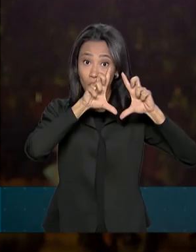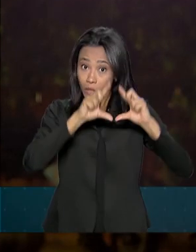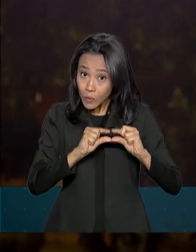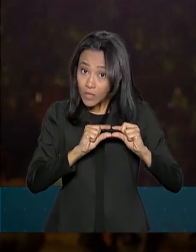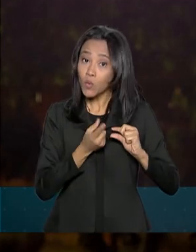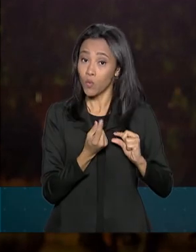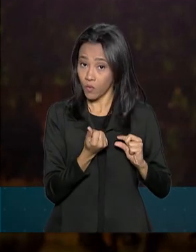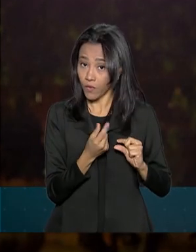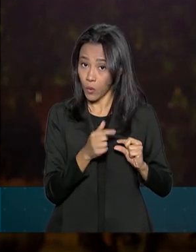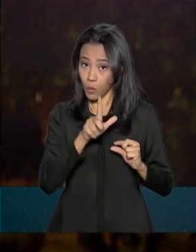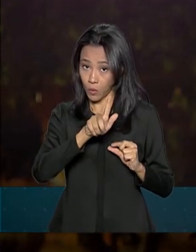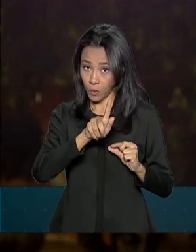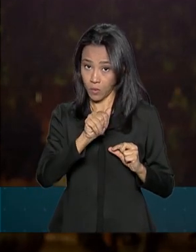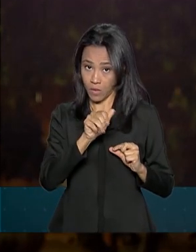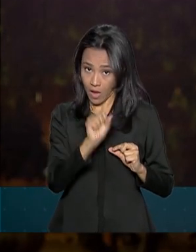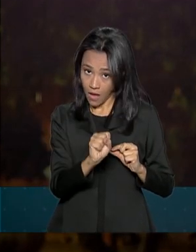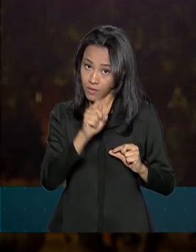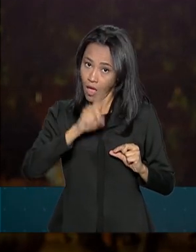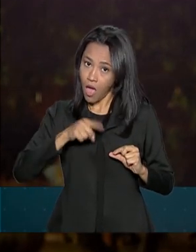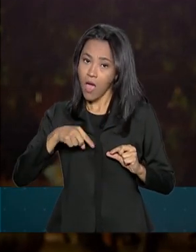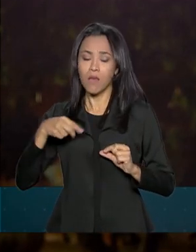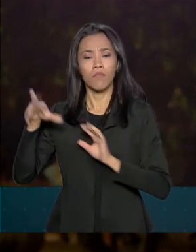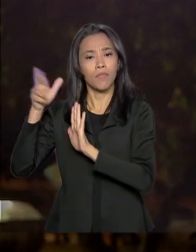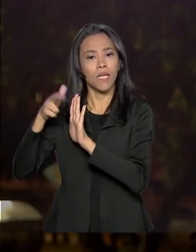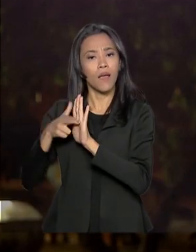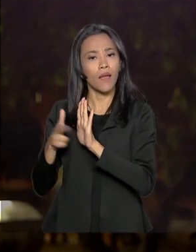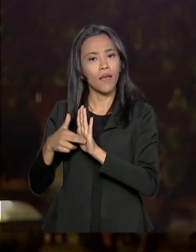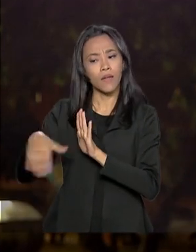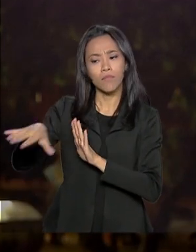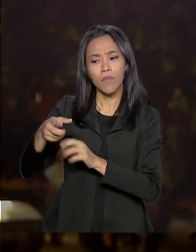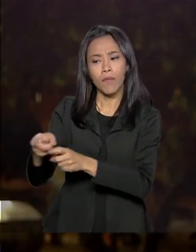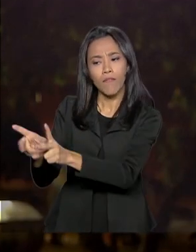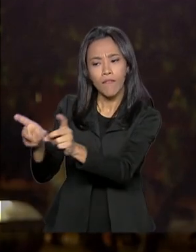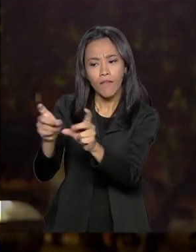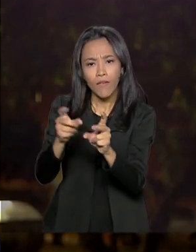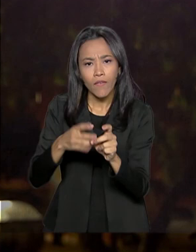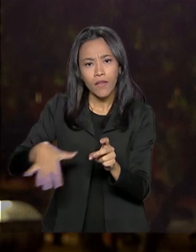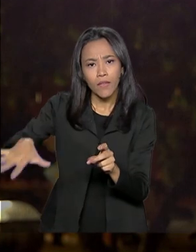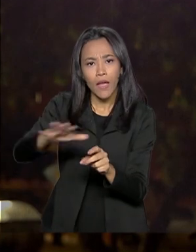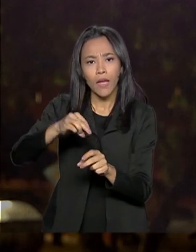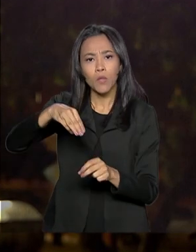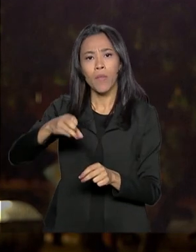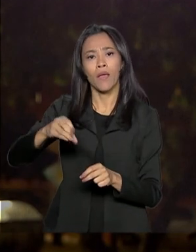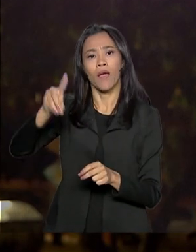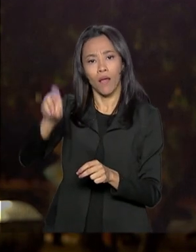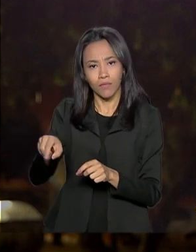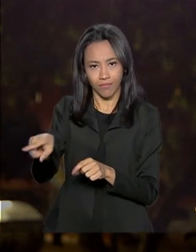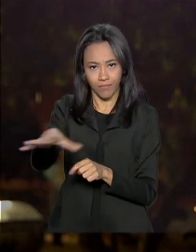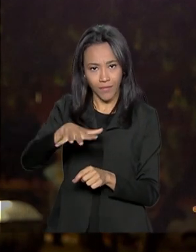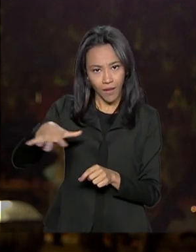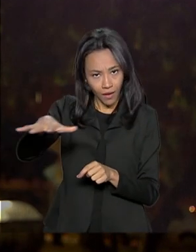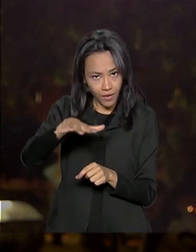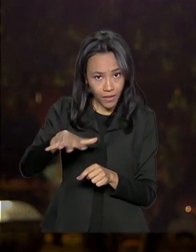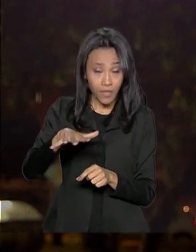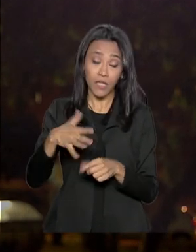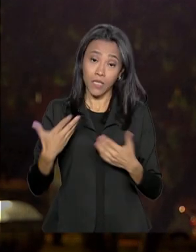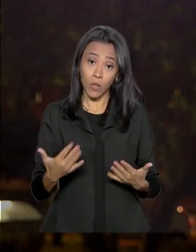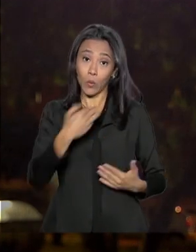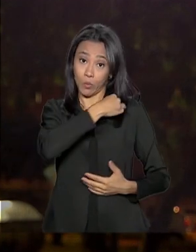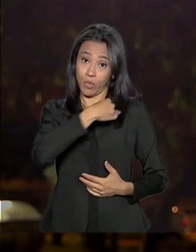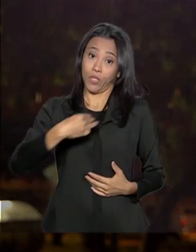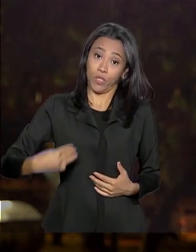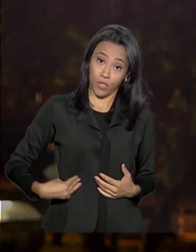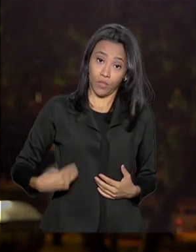preço, segundo o governo, será definida pela dinâmica do mercado e vai alcançar também o consumidor final. Para o ministro de Minas e